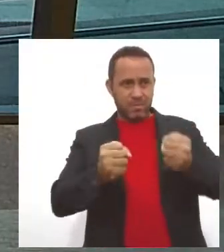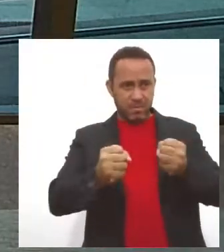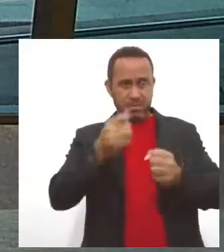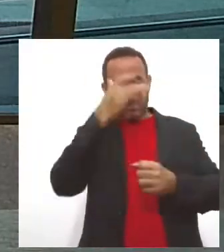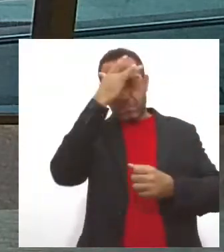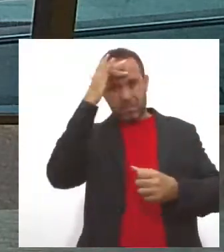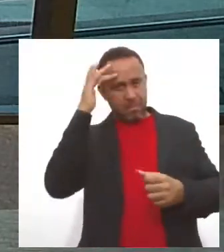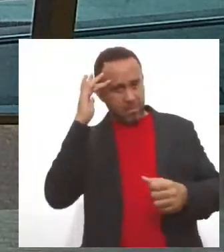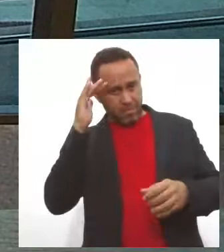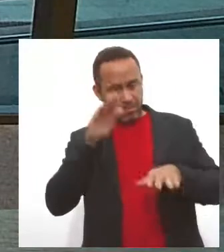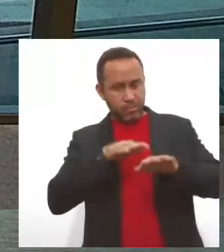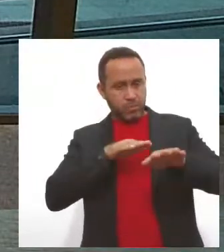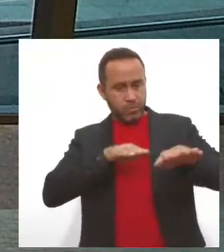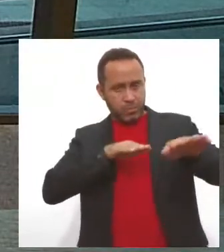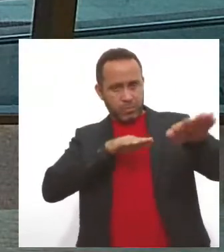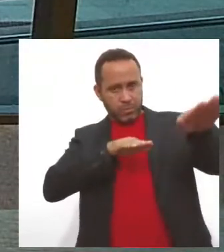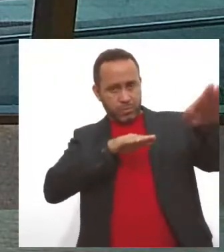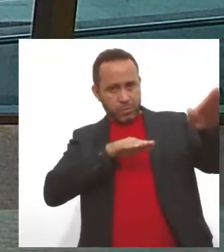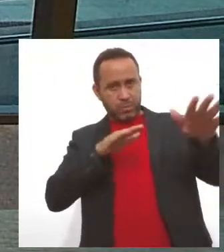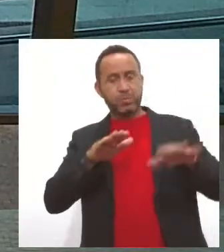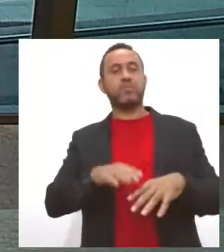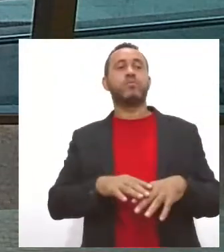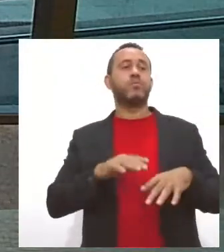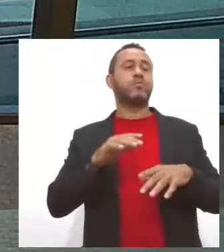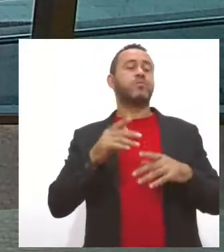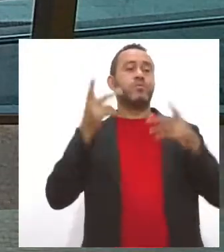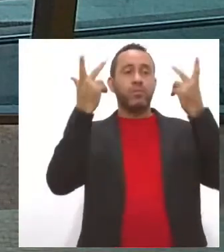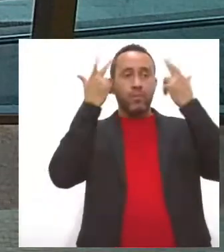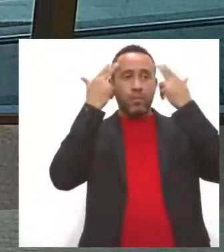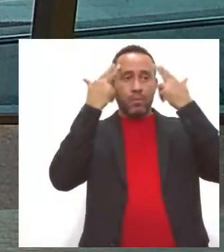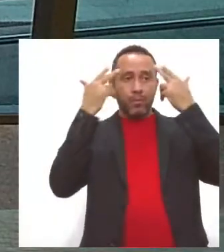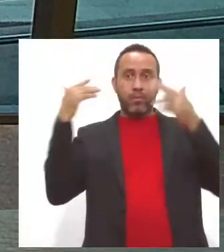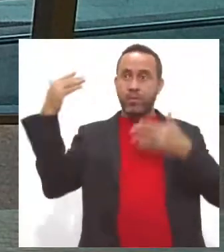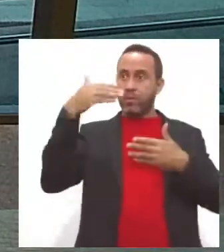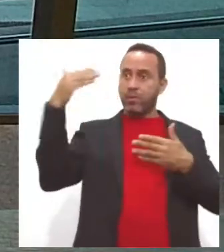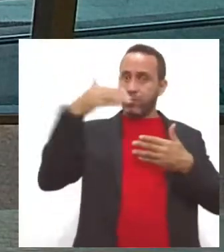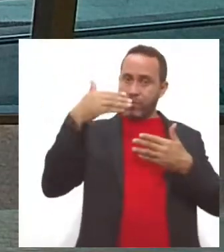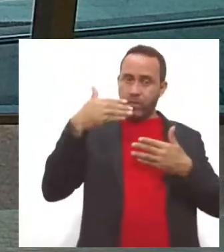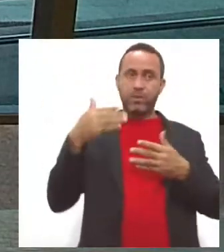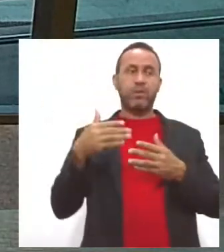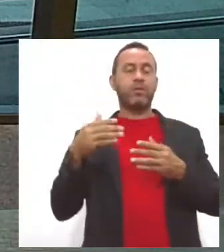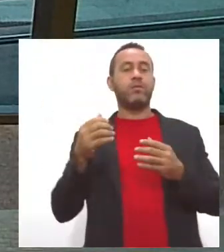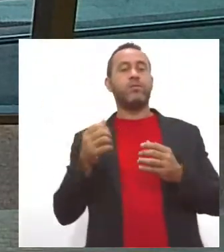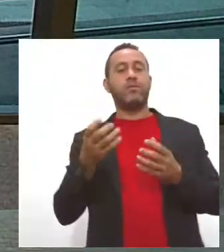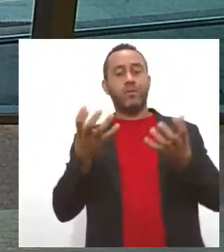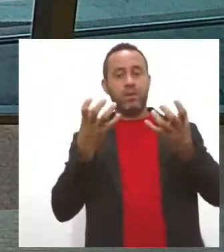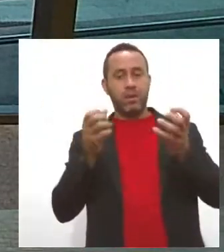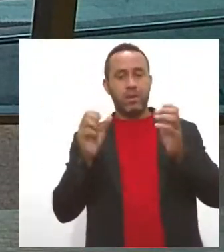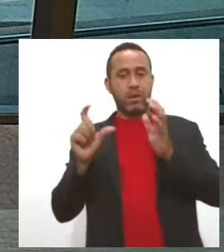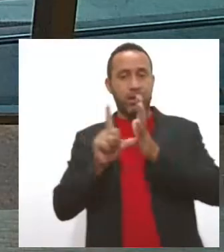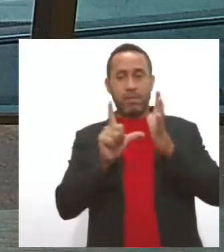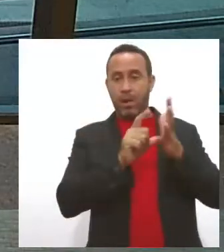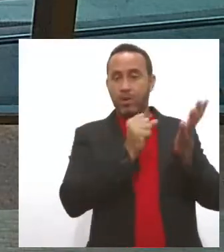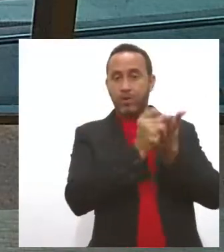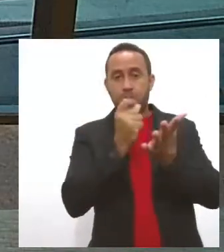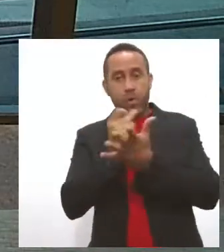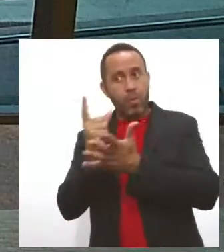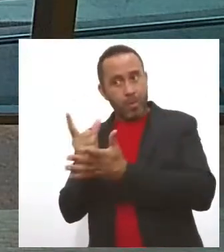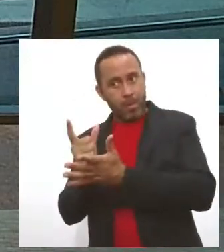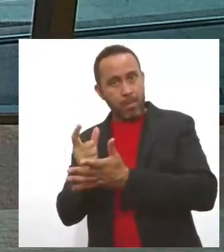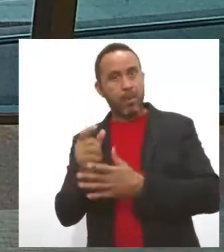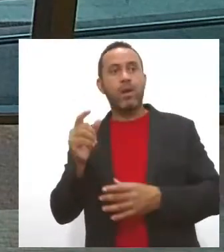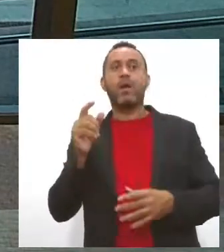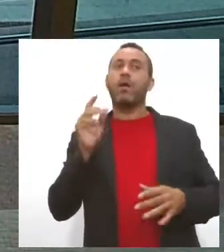maior congestionamento em alguns horários do dia, né? Pessoas que estão vindo ao centro, as pessoas que querem fazer compras. Gente, esse ano é um ano